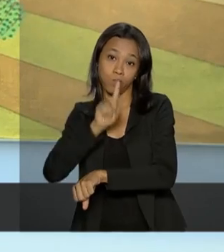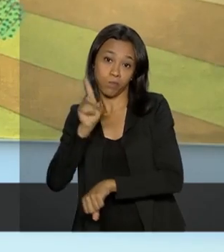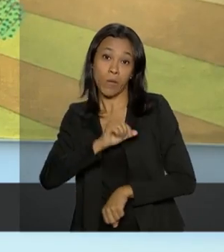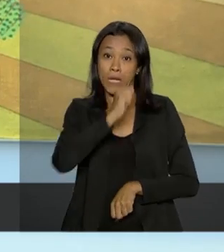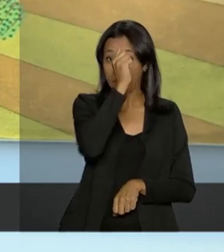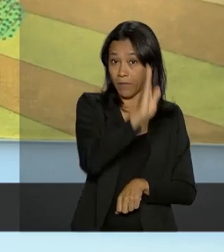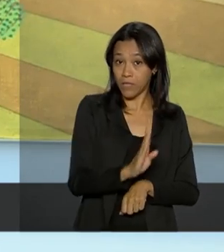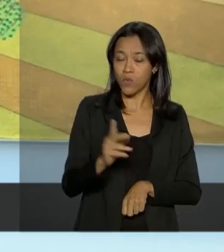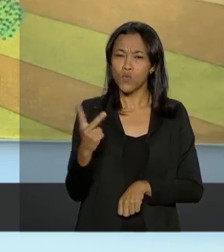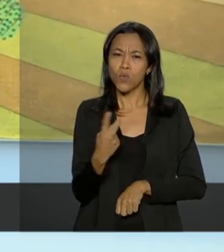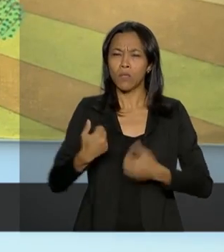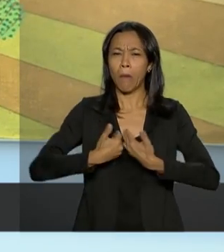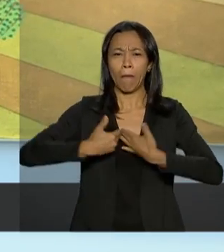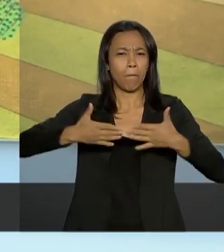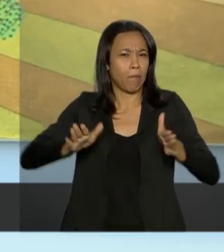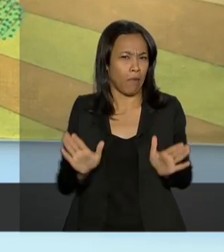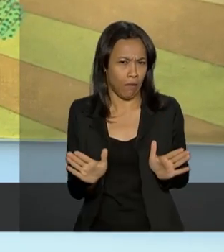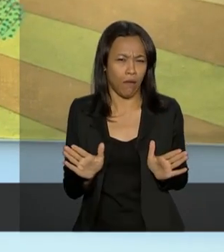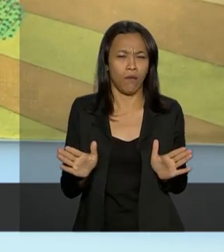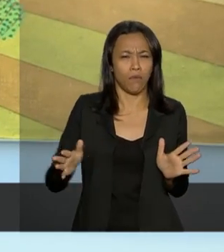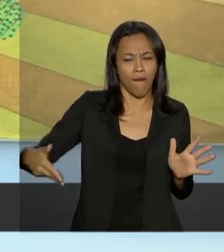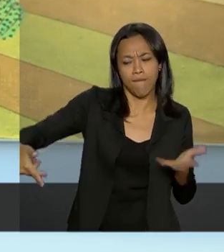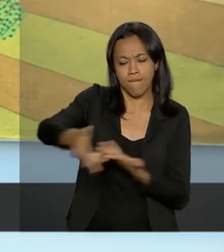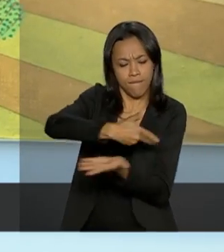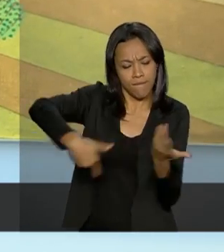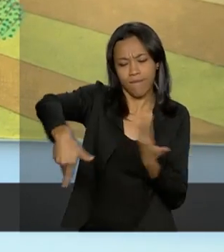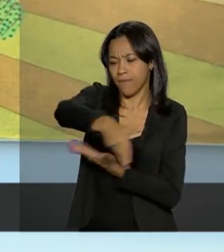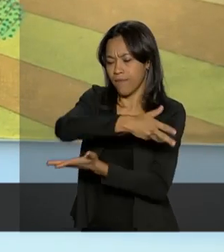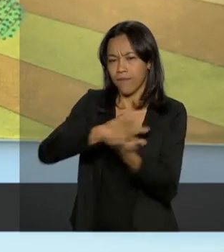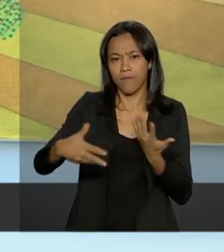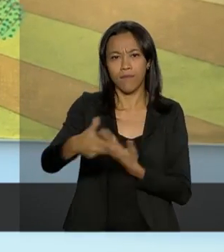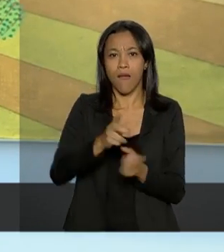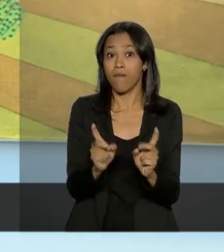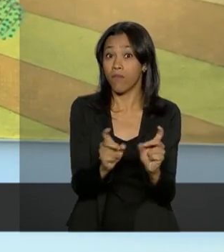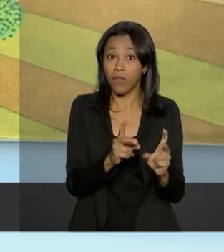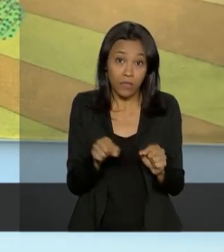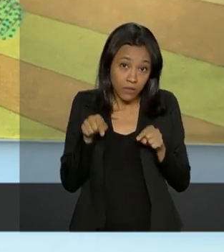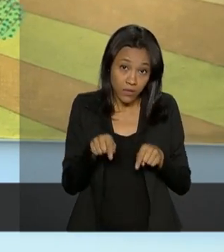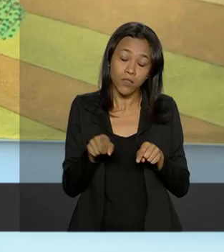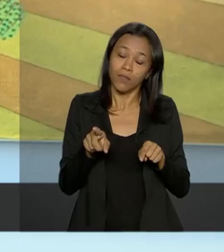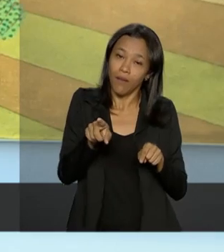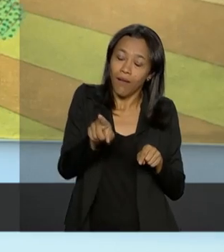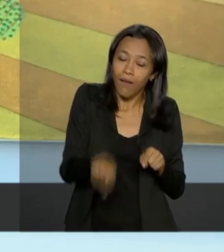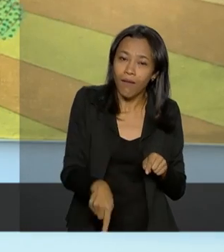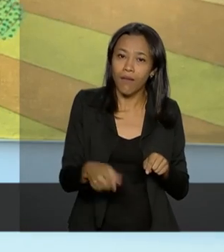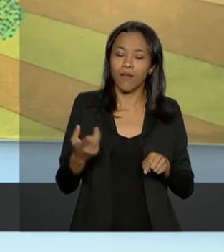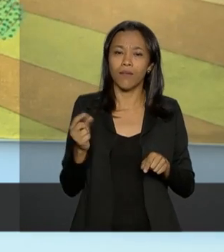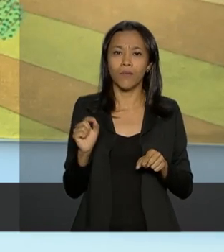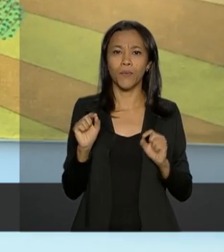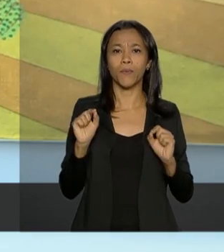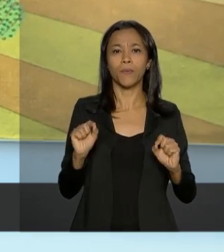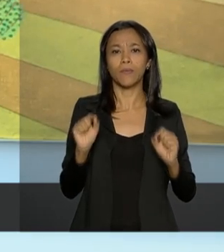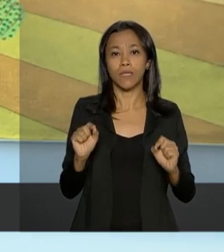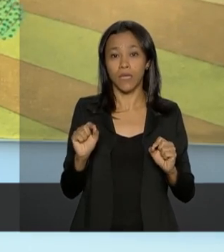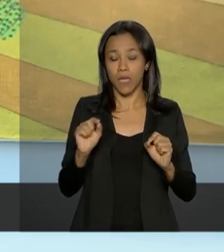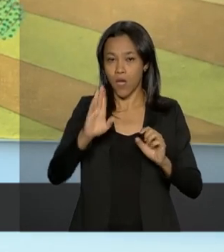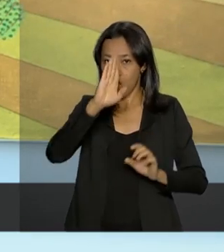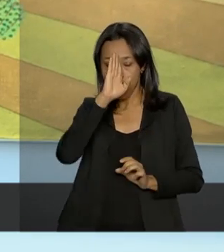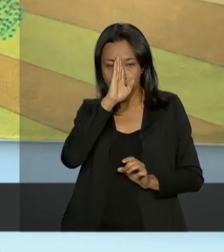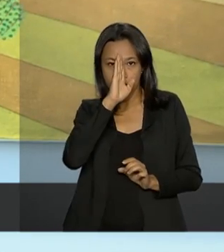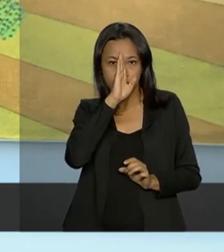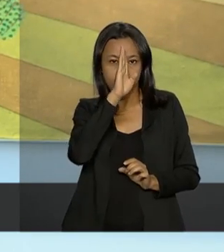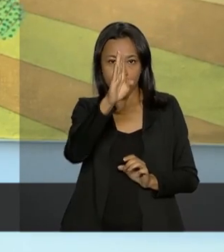abertos ao intercâmbio comercial. Isso faz parte e é um dos centros da política